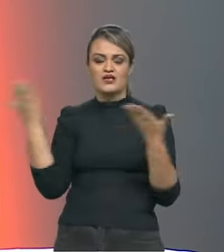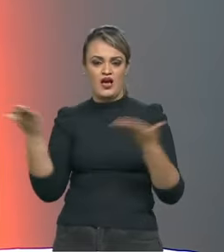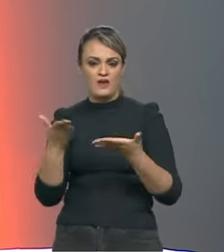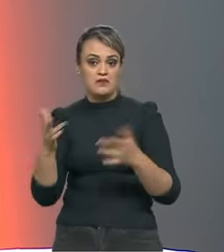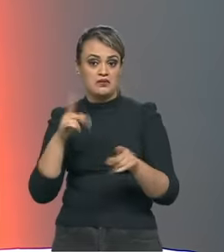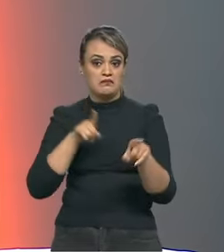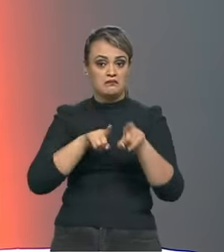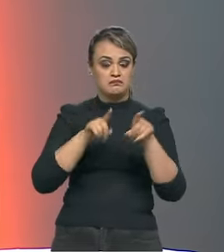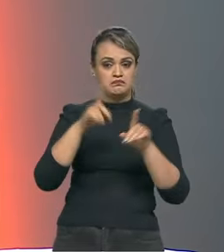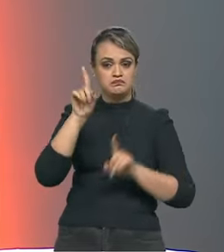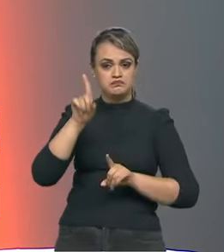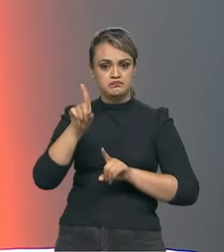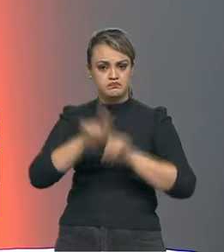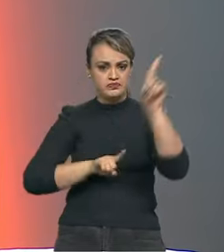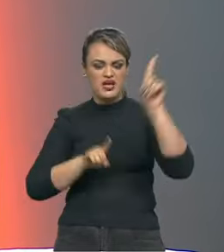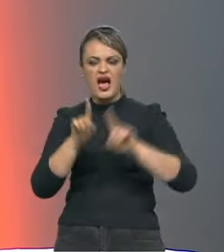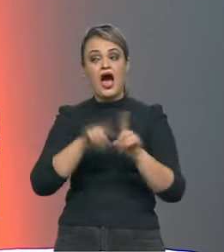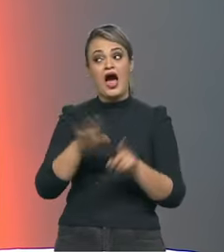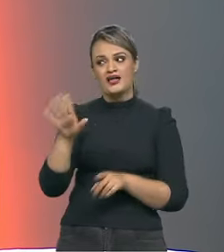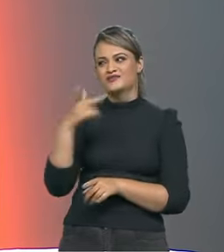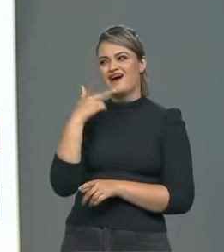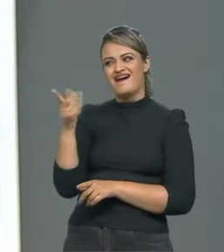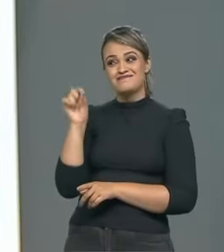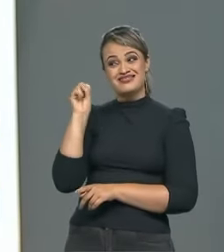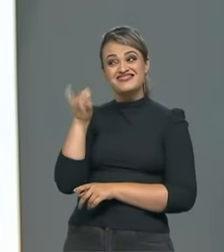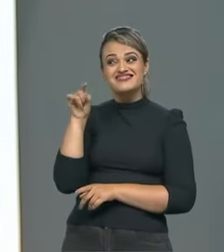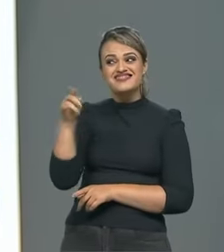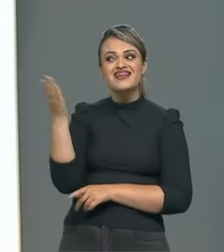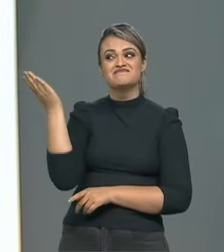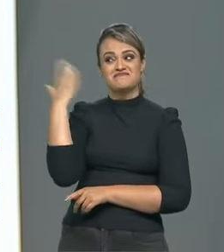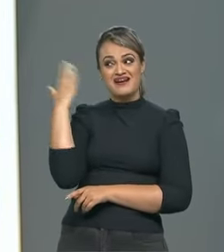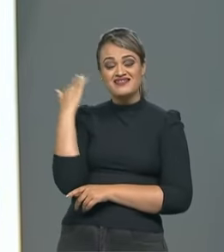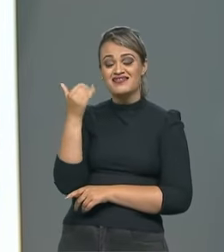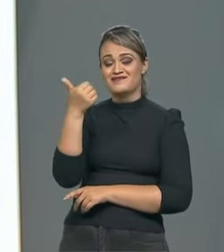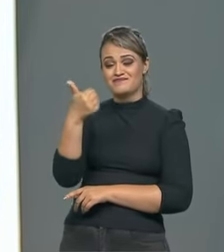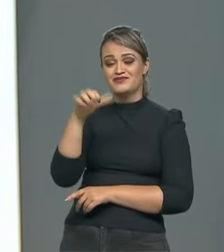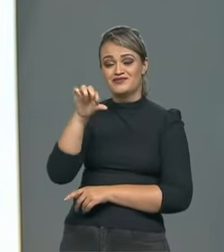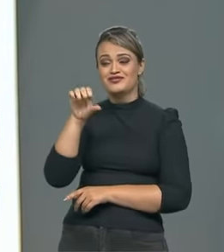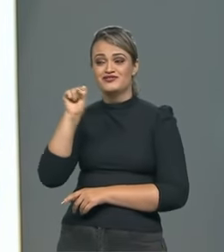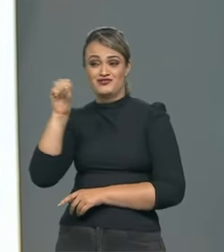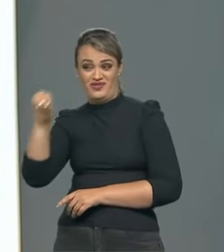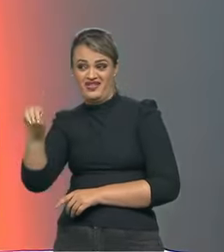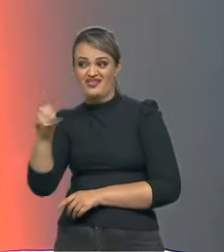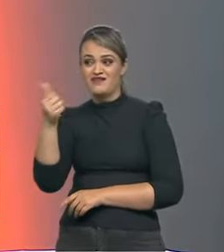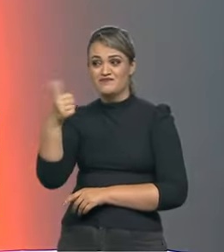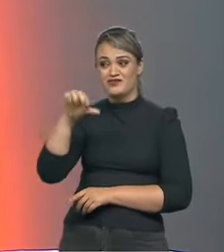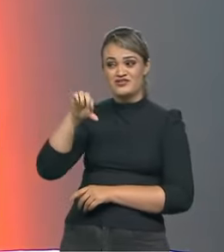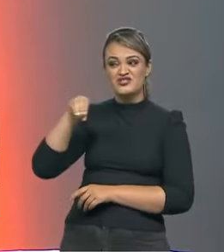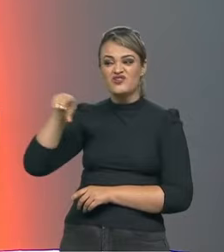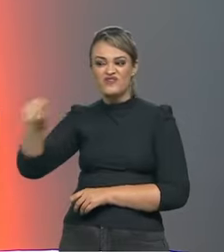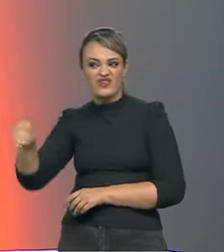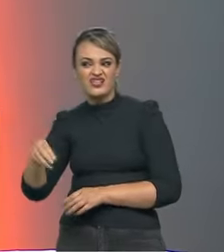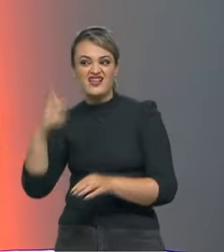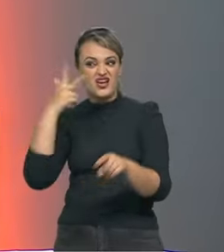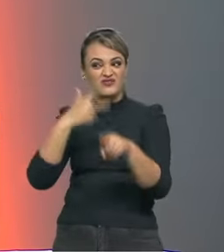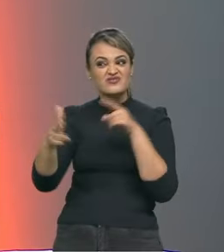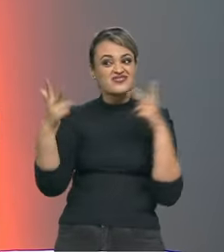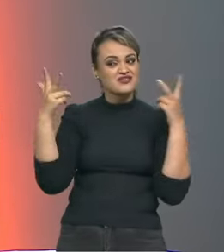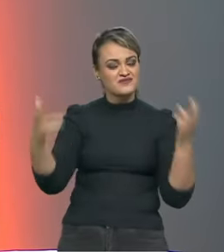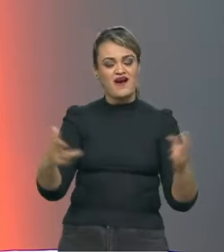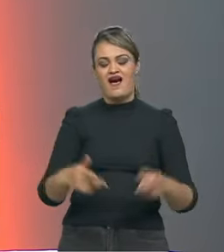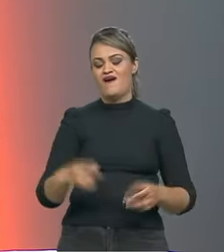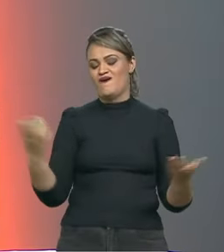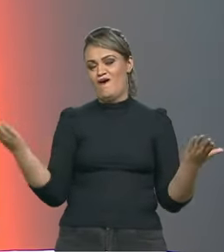existem aquelas pessoas que falam, ah, mas se esse cara estivesse naquela década de 80, na década de 90, não conseguiria metade do que